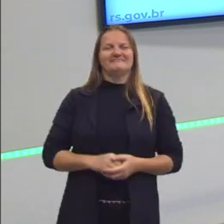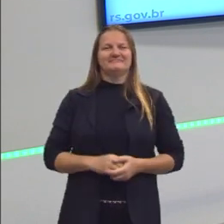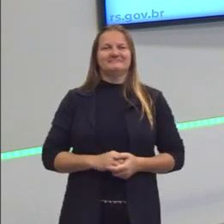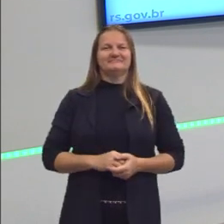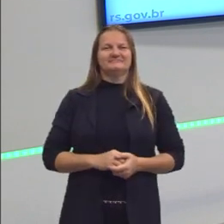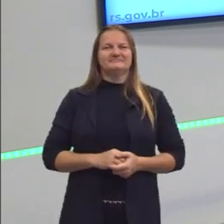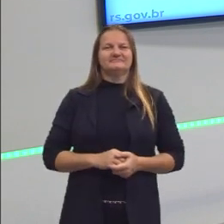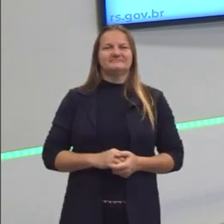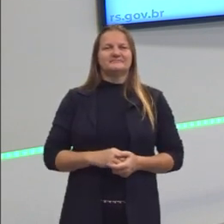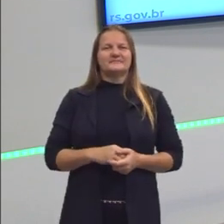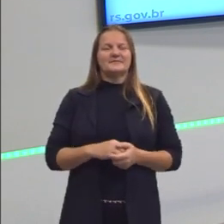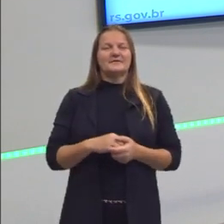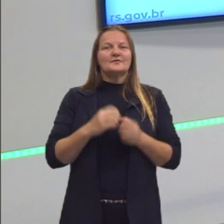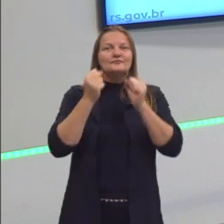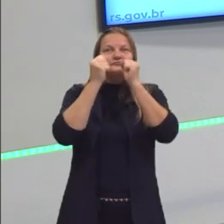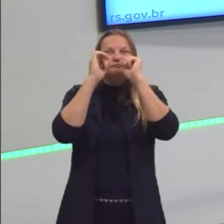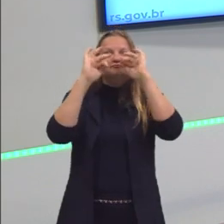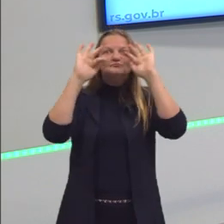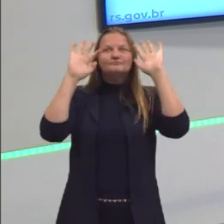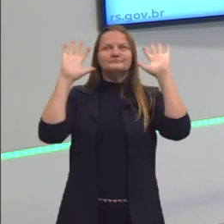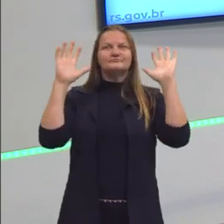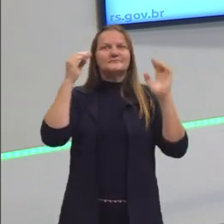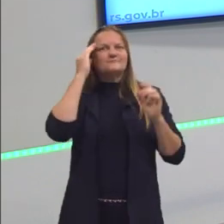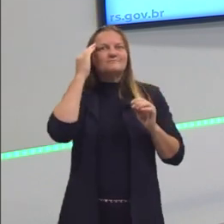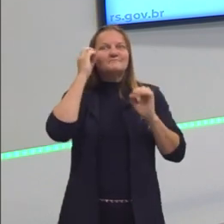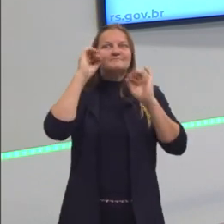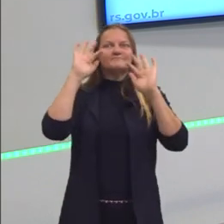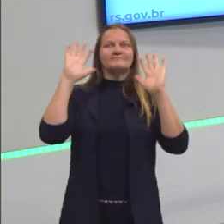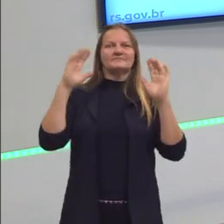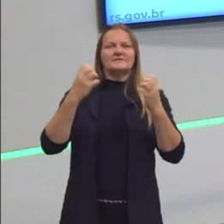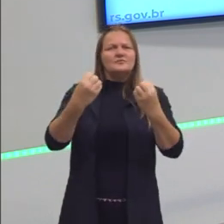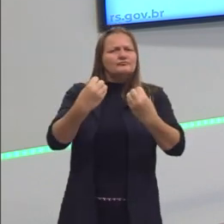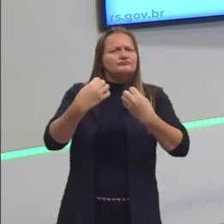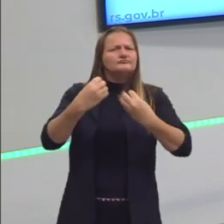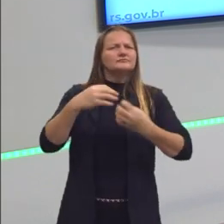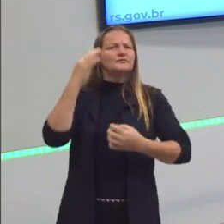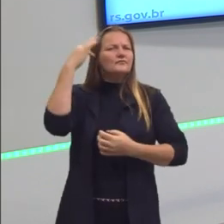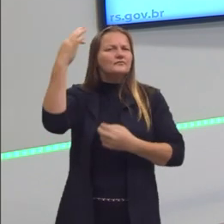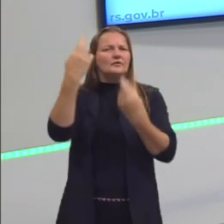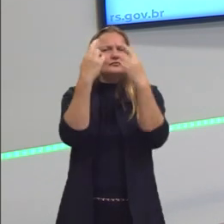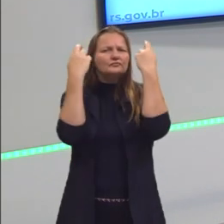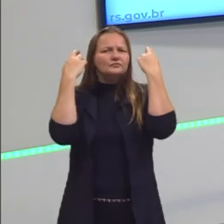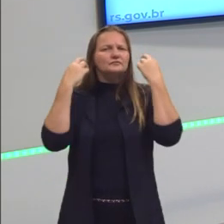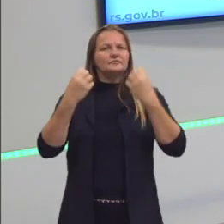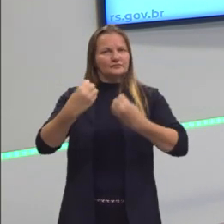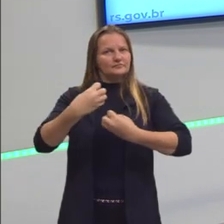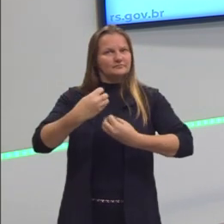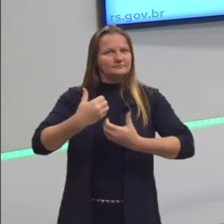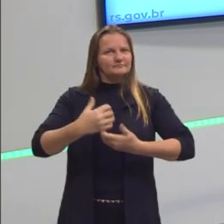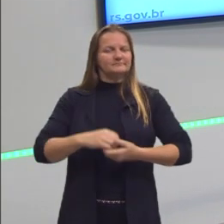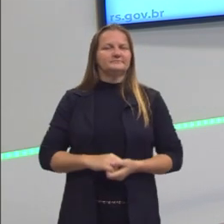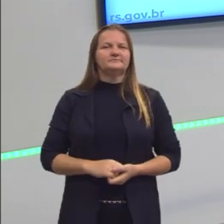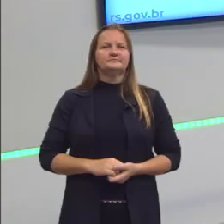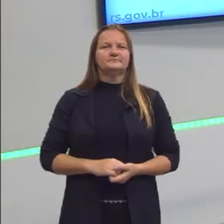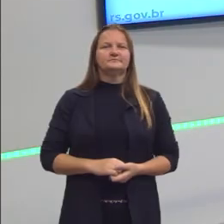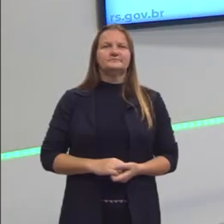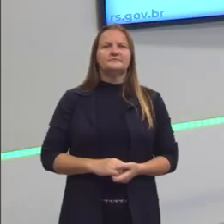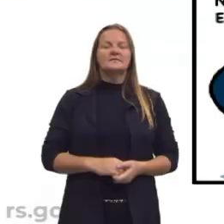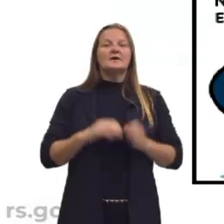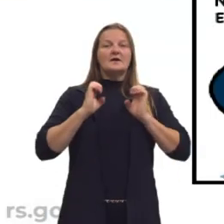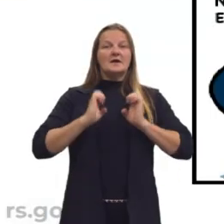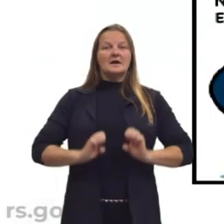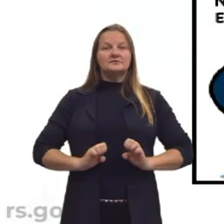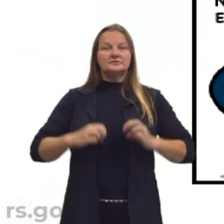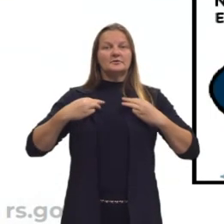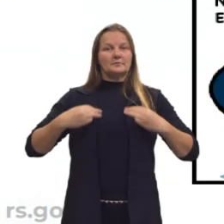para a gente poder compreender e ter presente alguns ensinamentos que os gregos nos deixaram para nós. Ética e